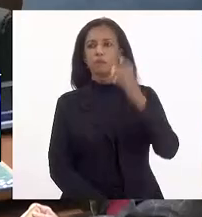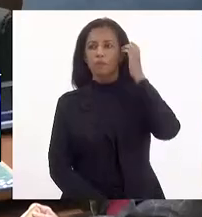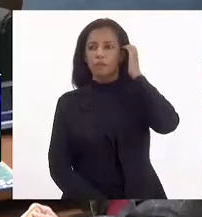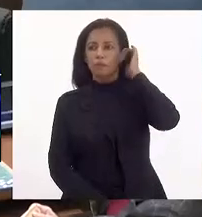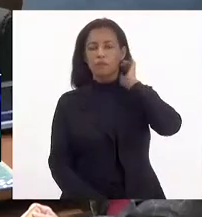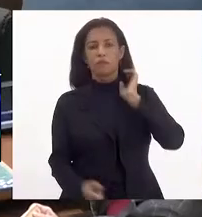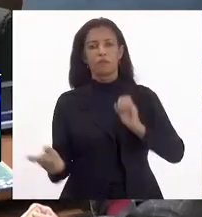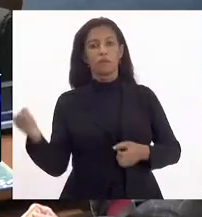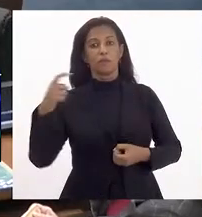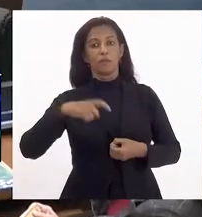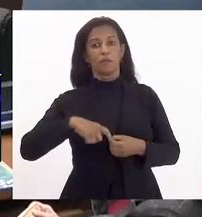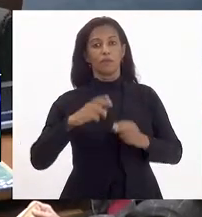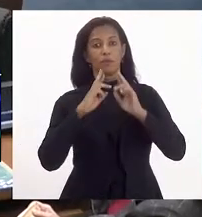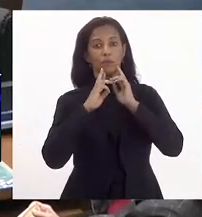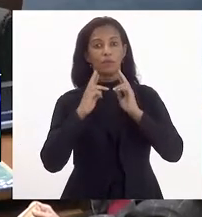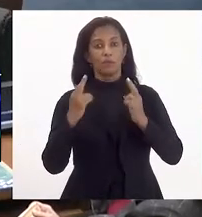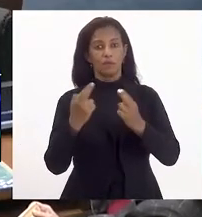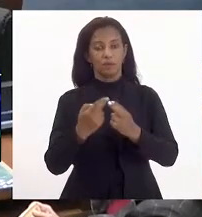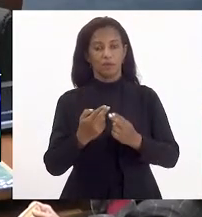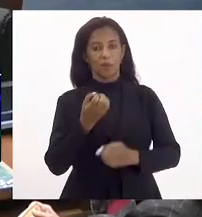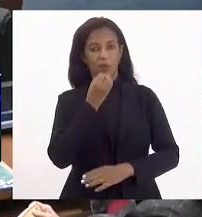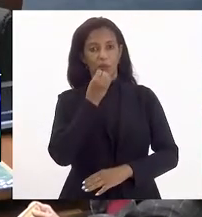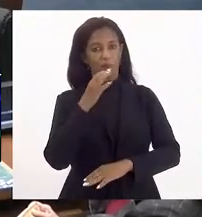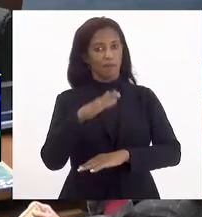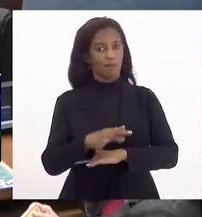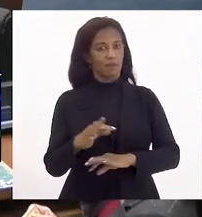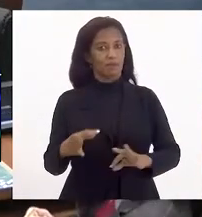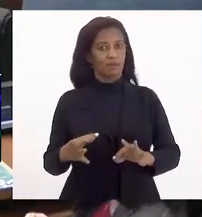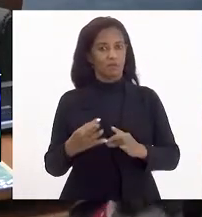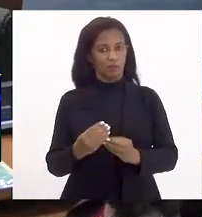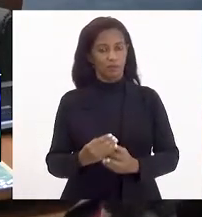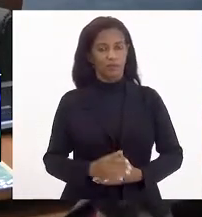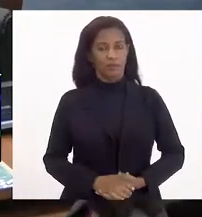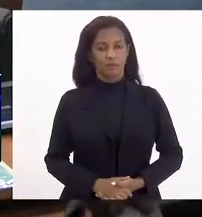Está reaberta a sessão. Boa tarde a todas e todos.